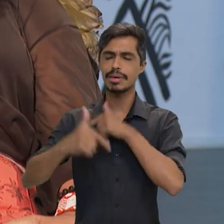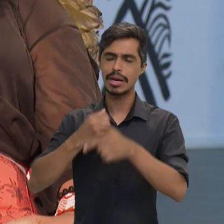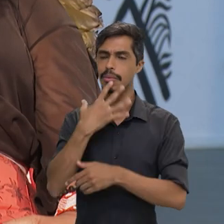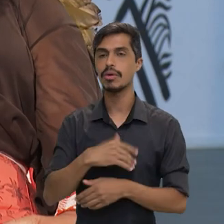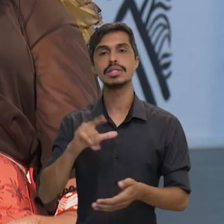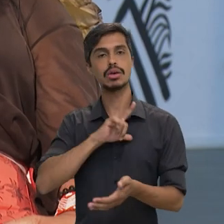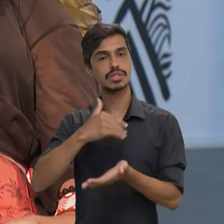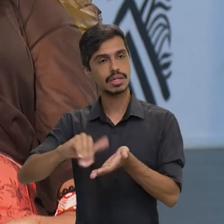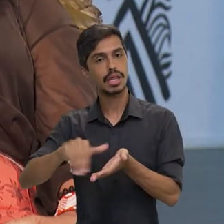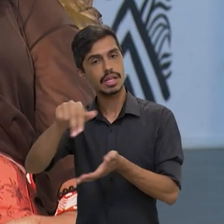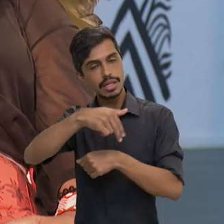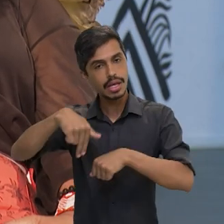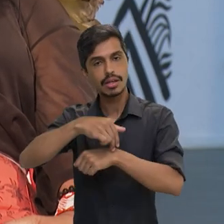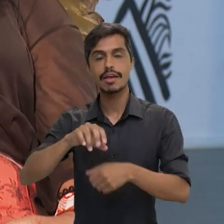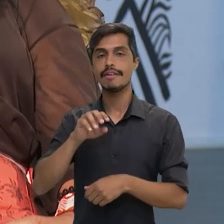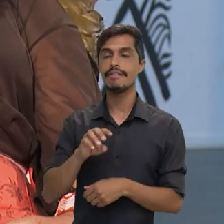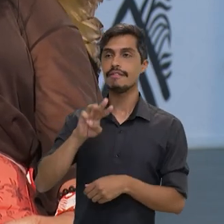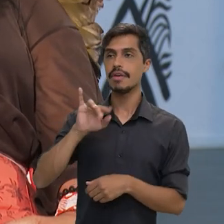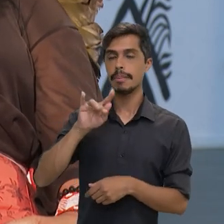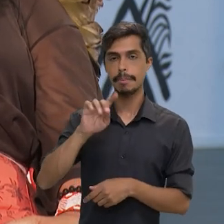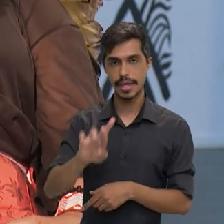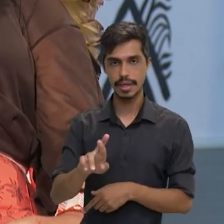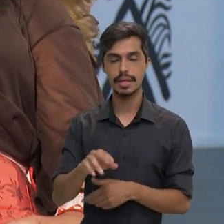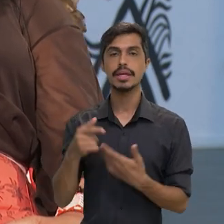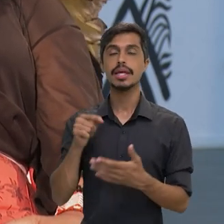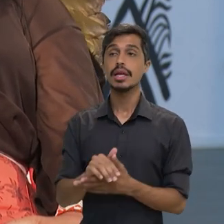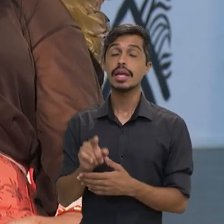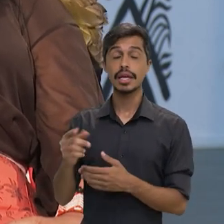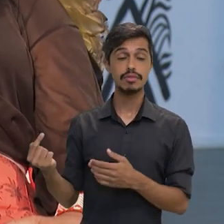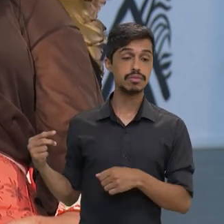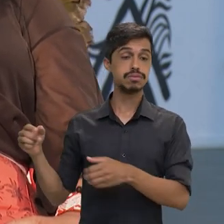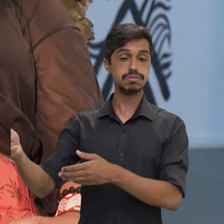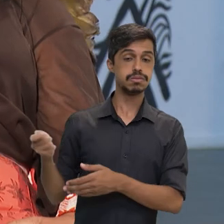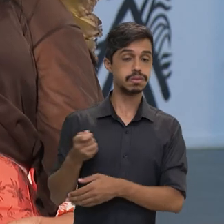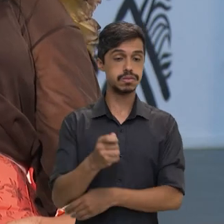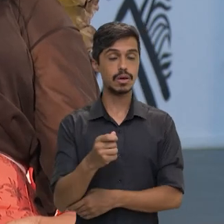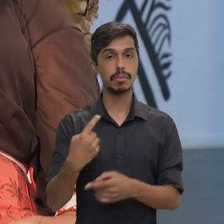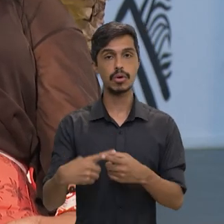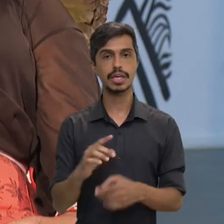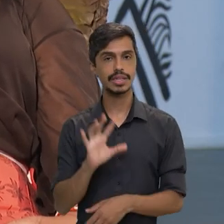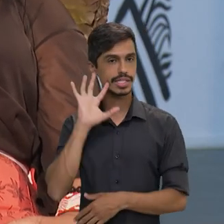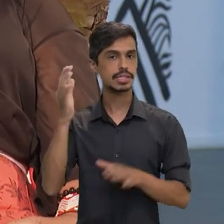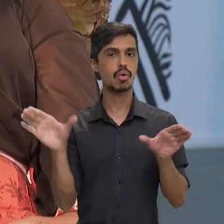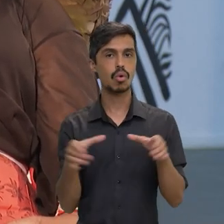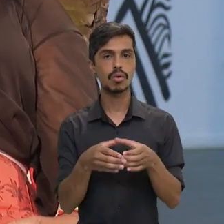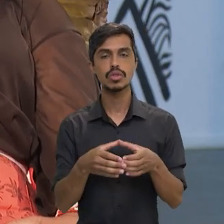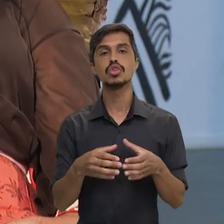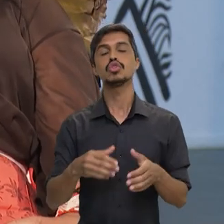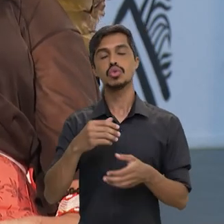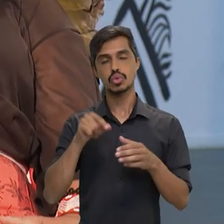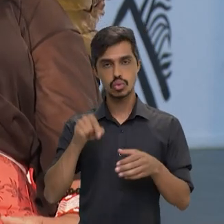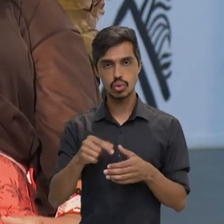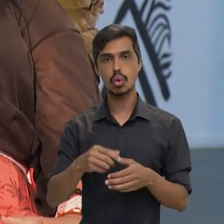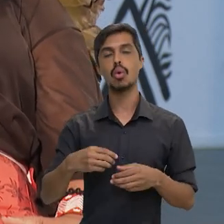secretário nacional, o Veib Itapeba, lá do Ceará, que foi também ali, né? Colocado por uma decisão coletiva